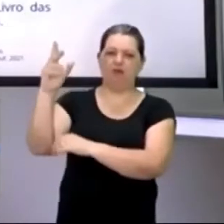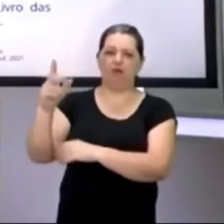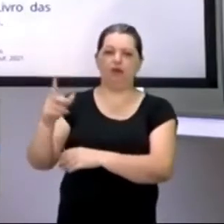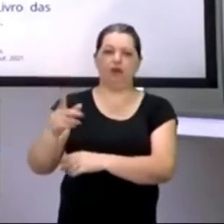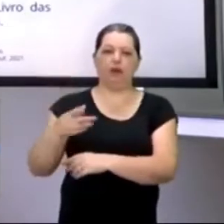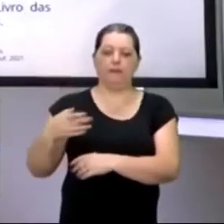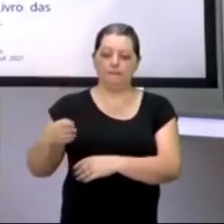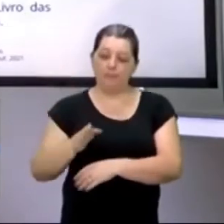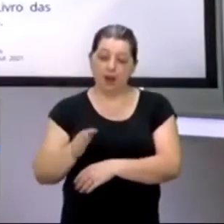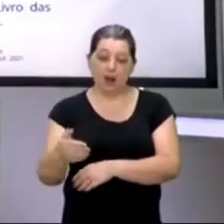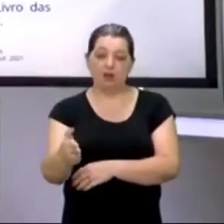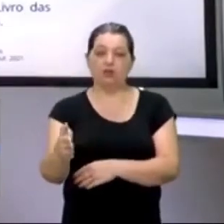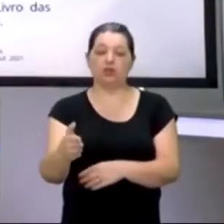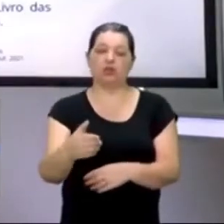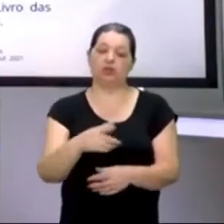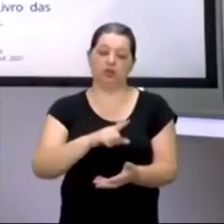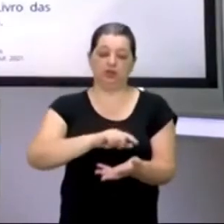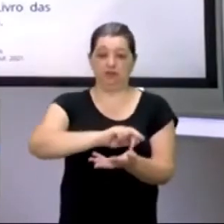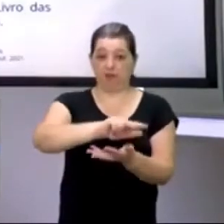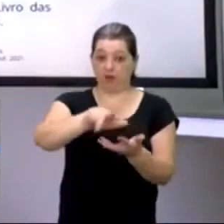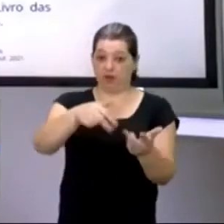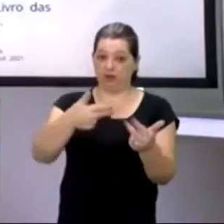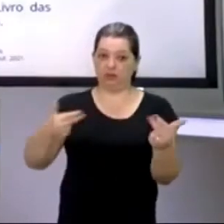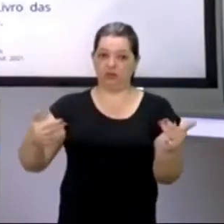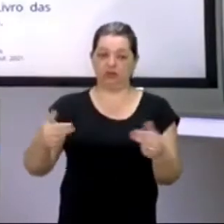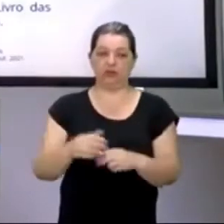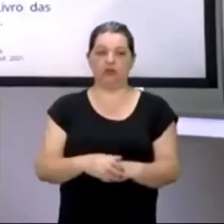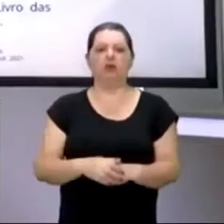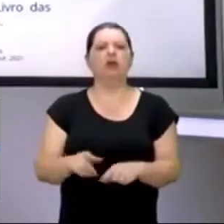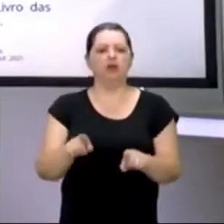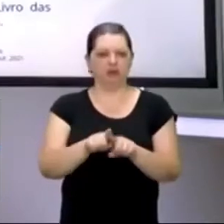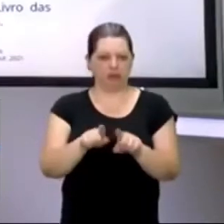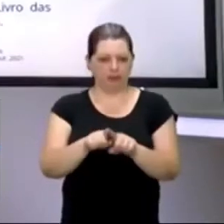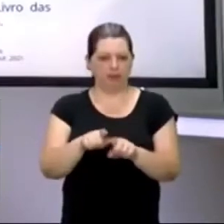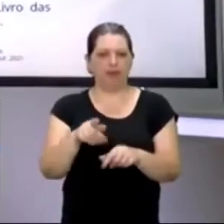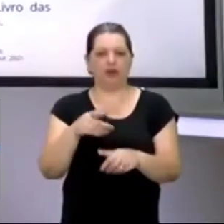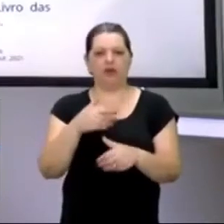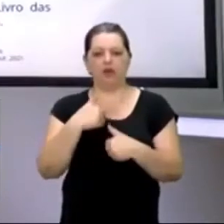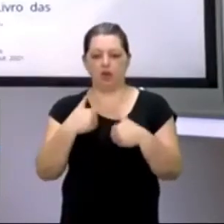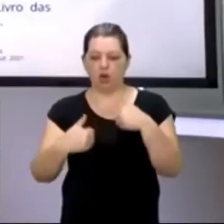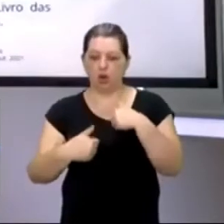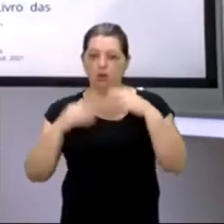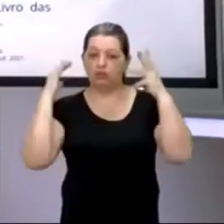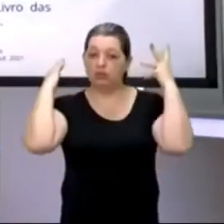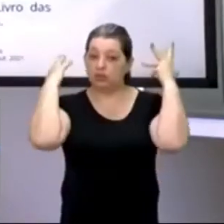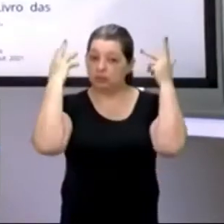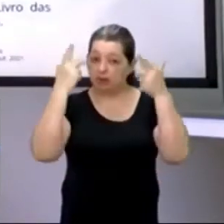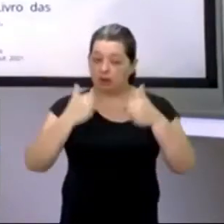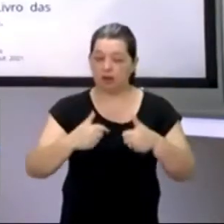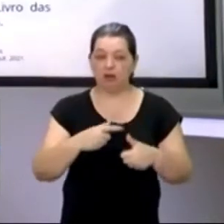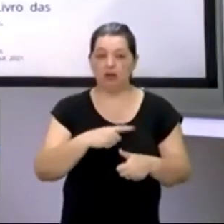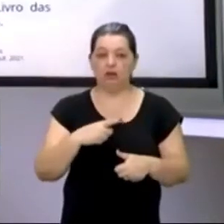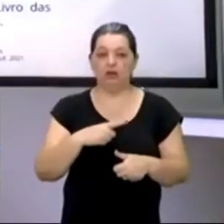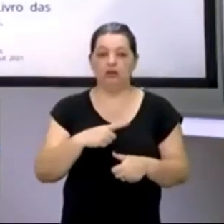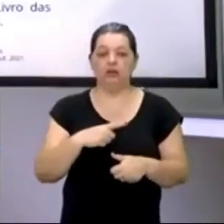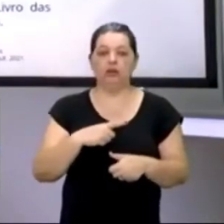e eu posso dizer que até corpos e animais, imagina, tem um bicho que